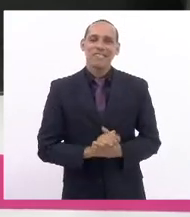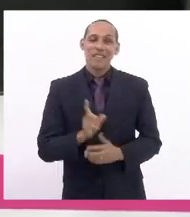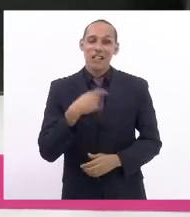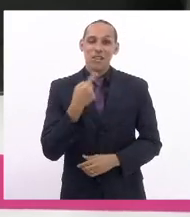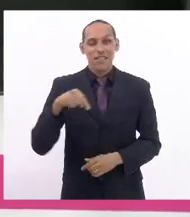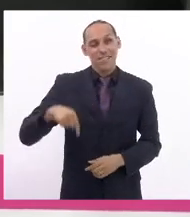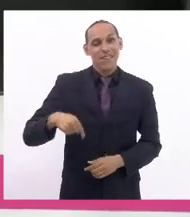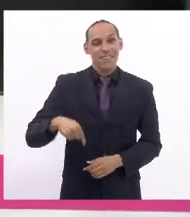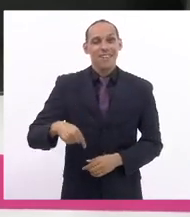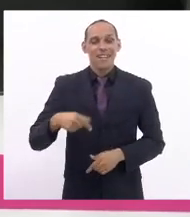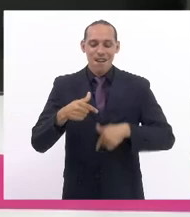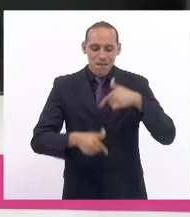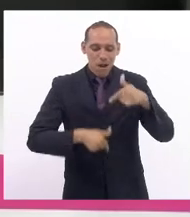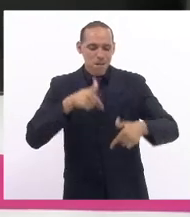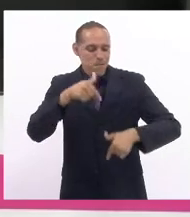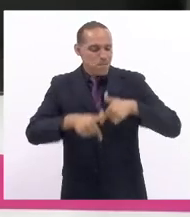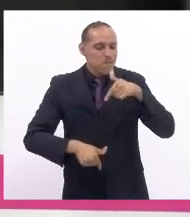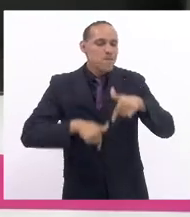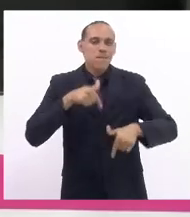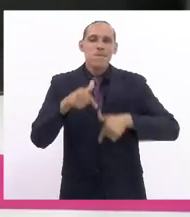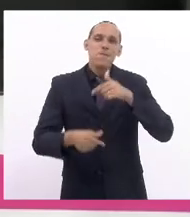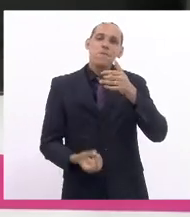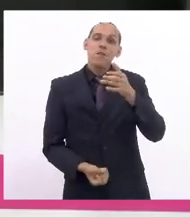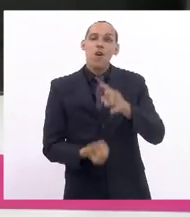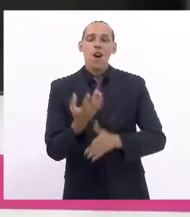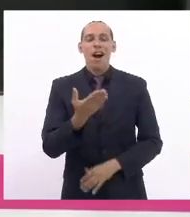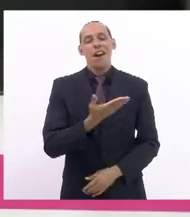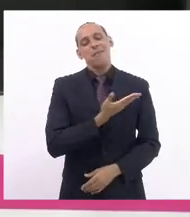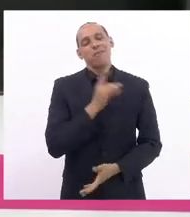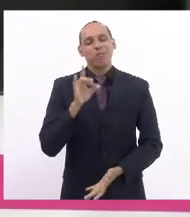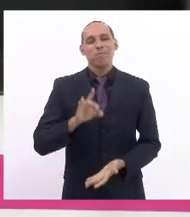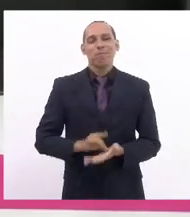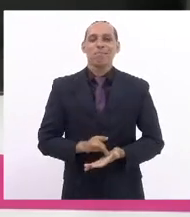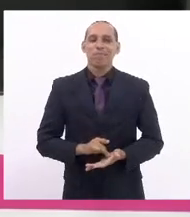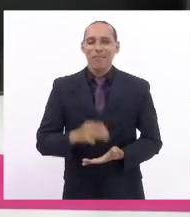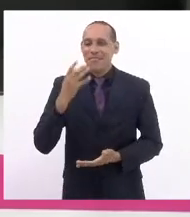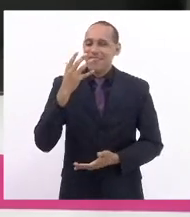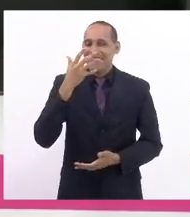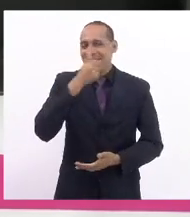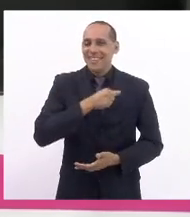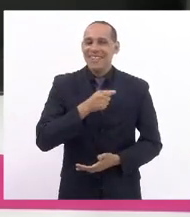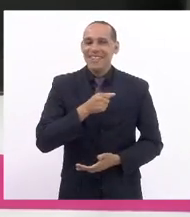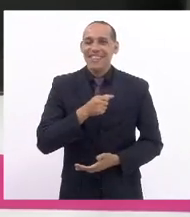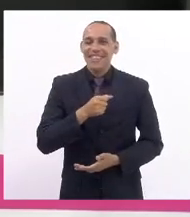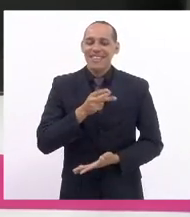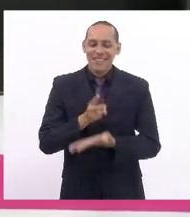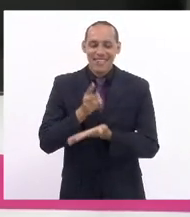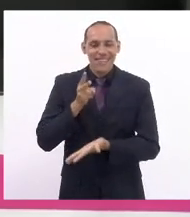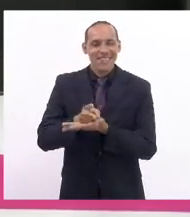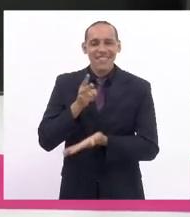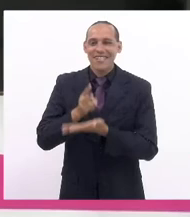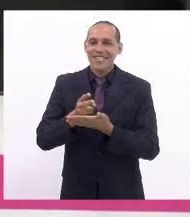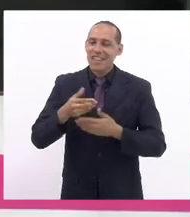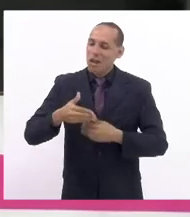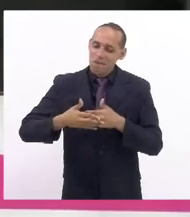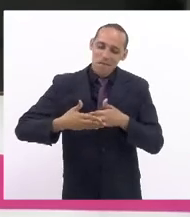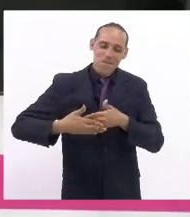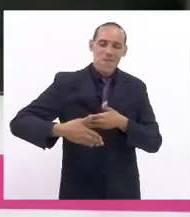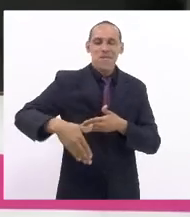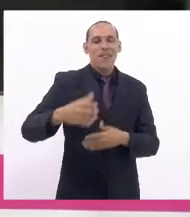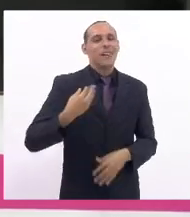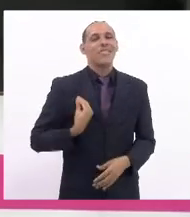através do nosso trabalho de luta construímos uma bela amizade que certamente durará para a vida toda.